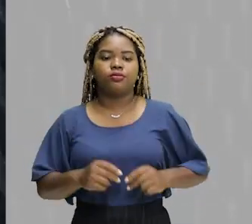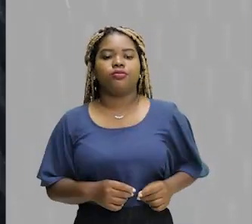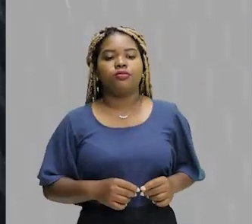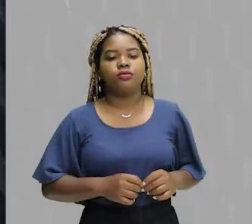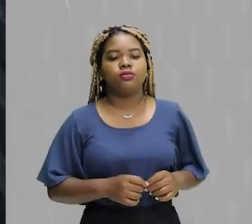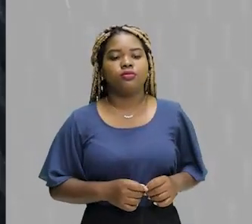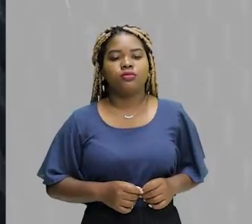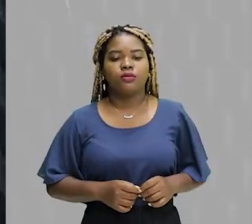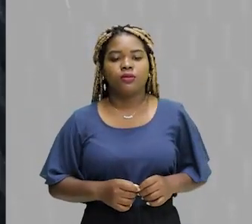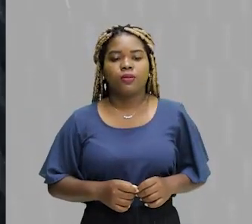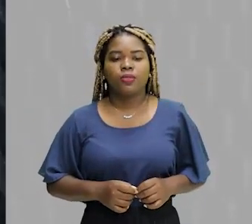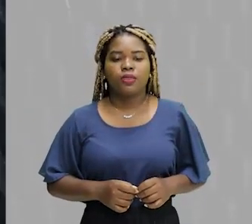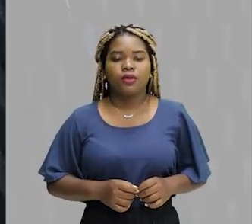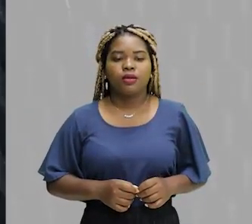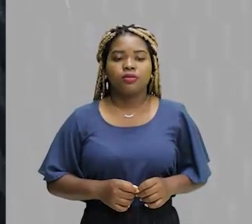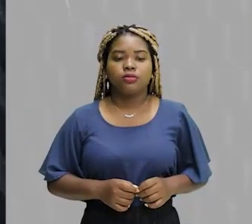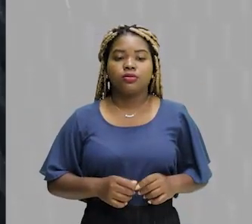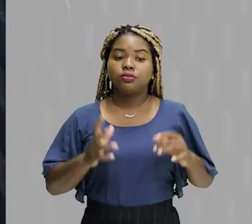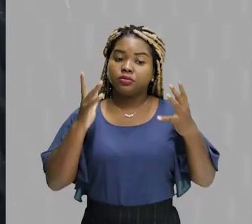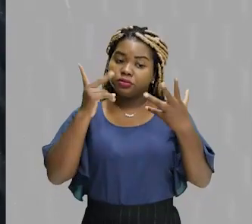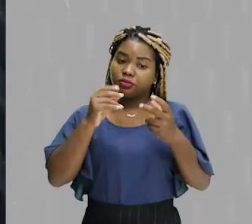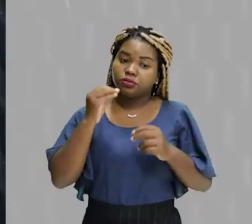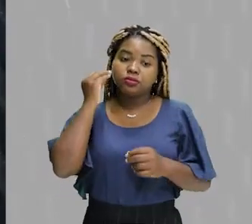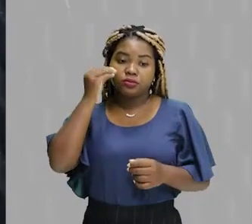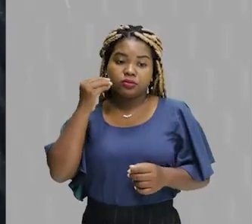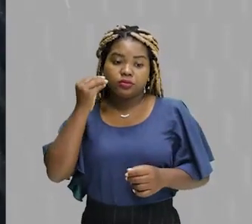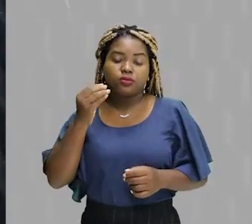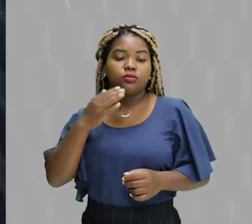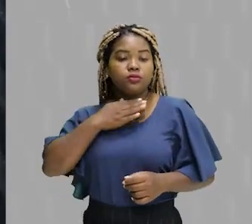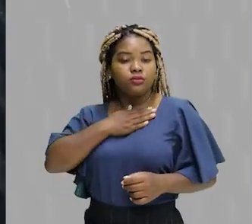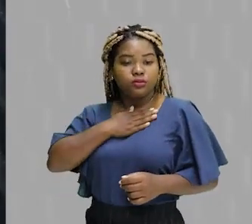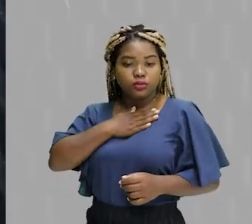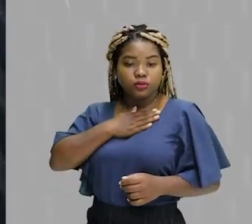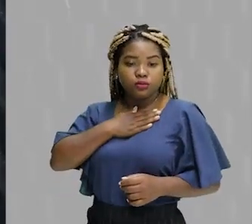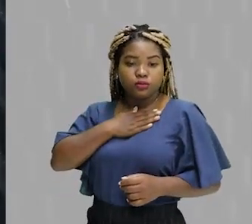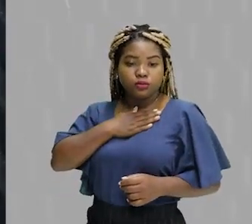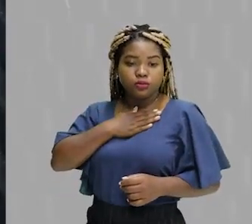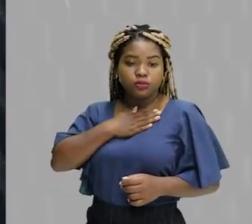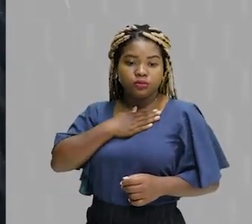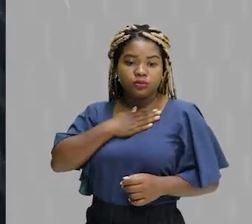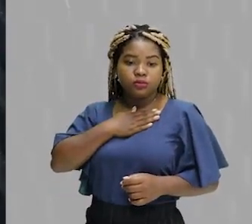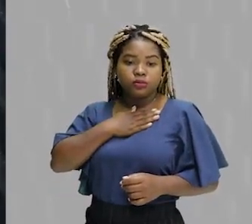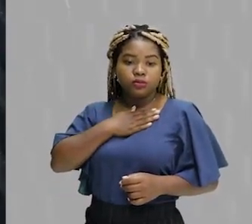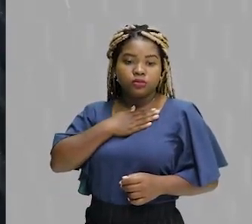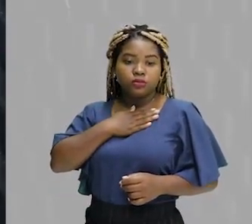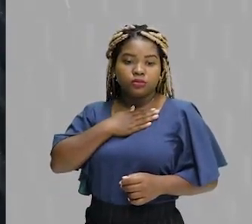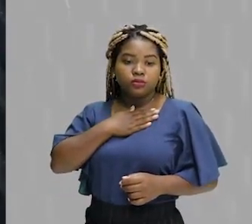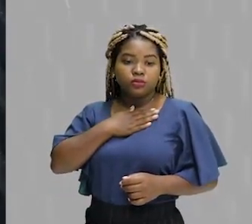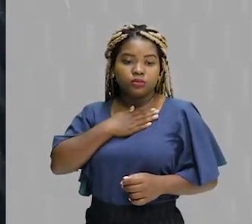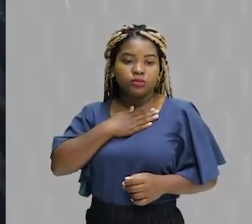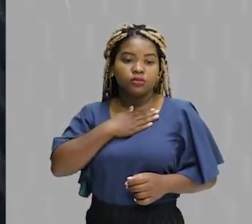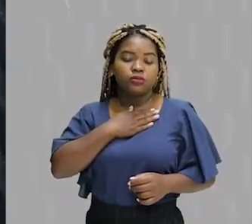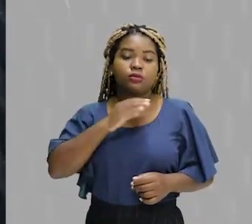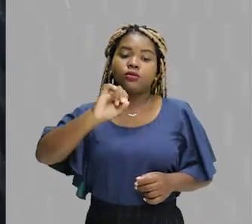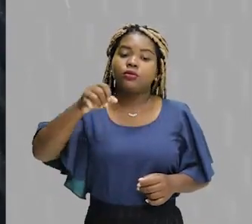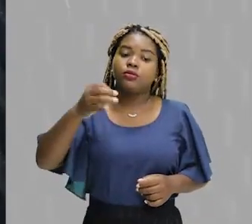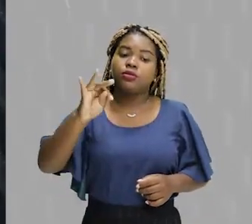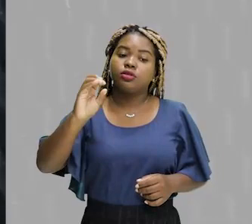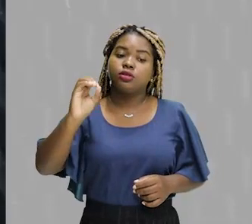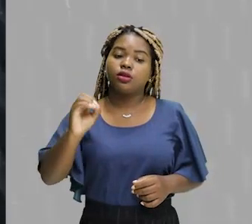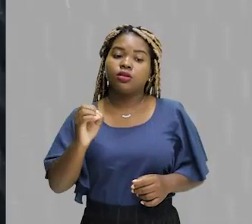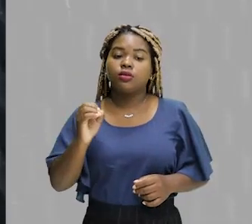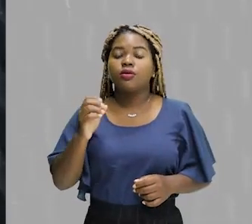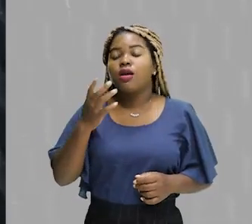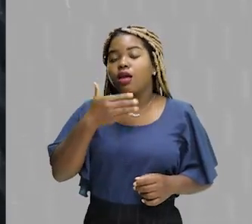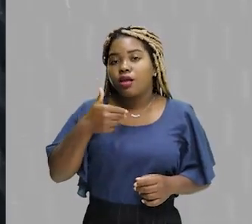trazendo o Belo, que é uma experiência estética como o gosto, então não vai se encaixar. É muito melhor o objeto ainda, a presença